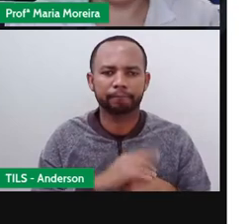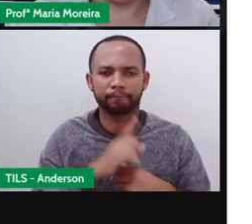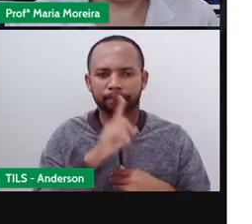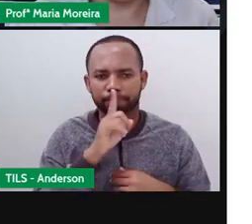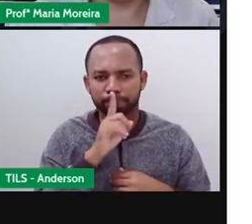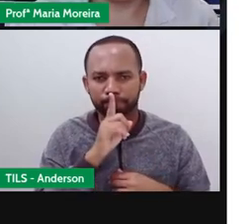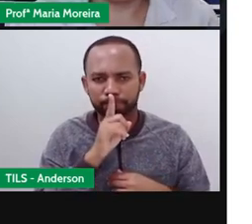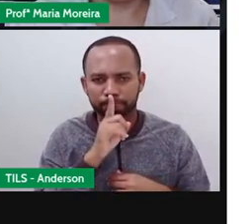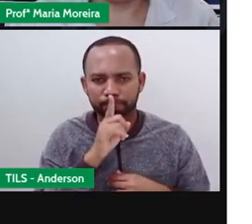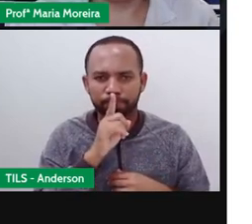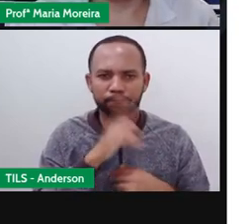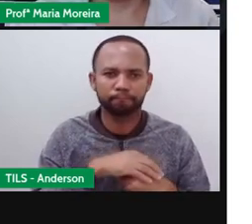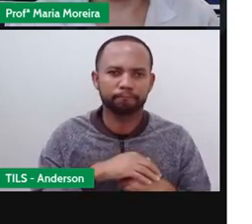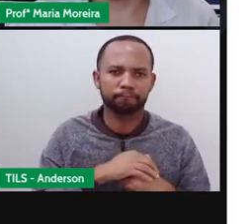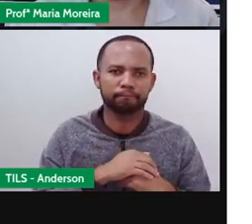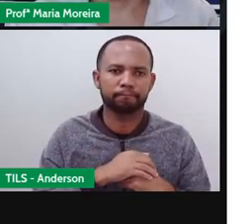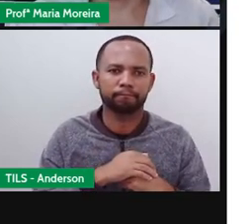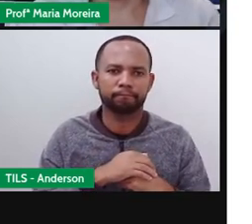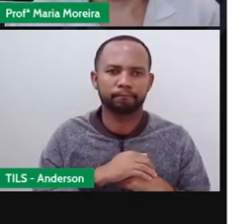nada.